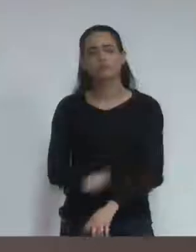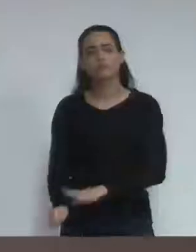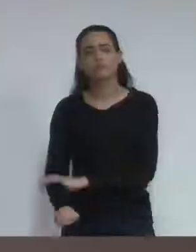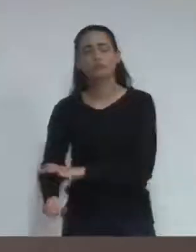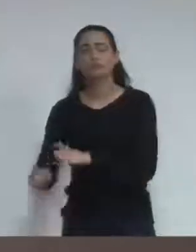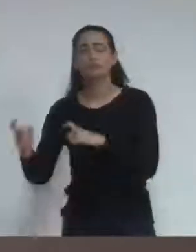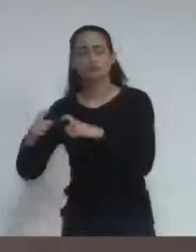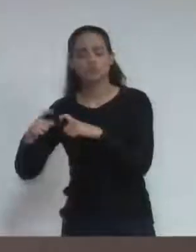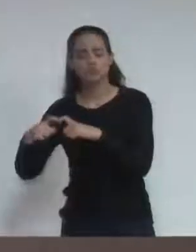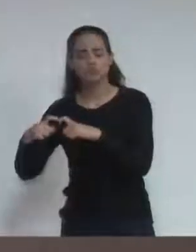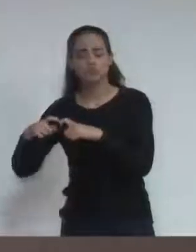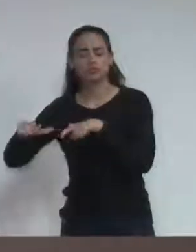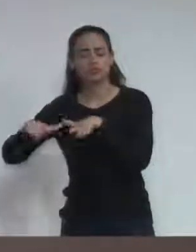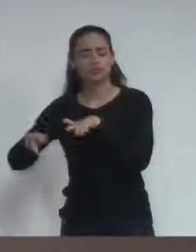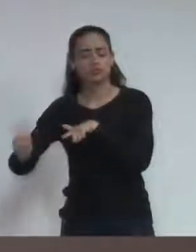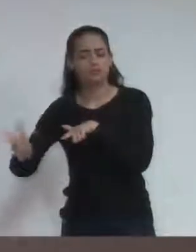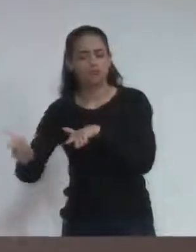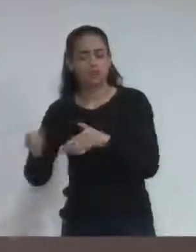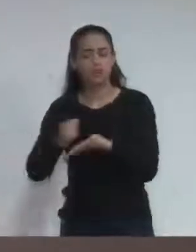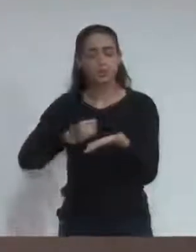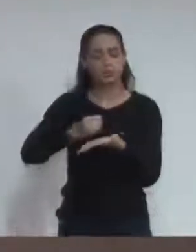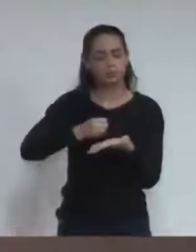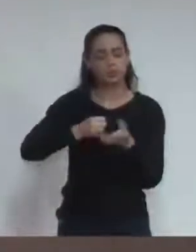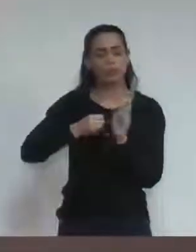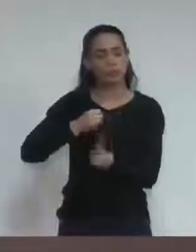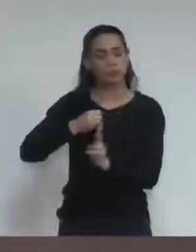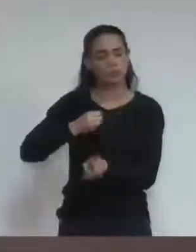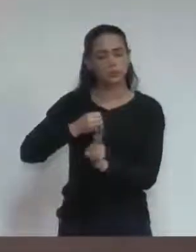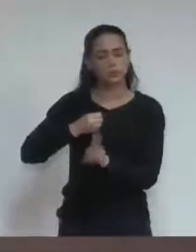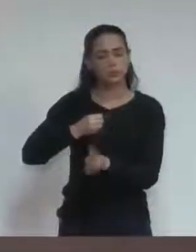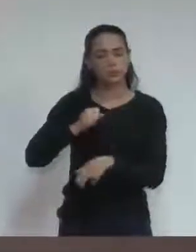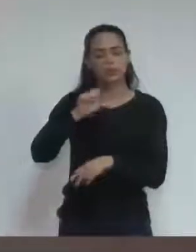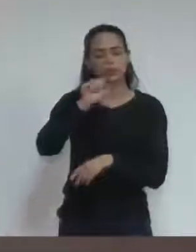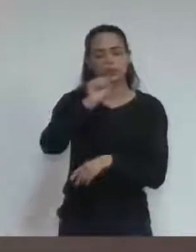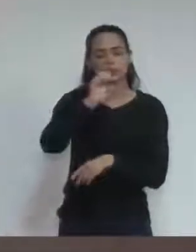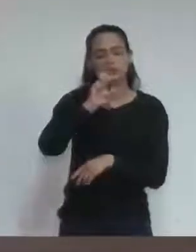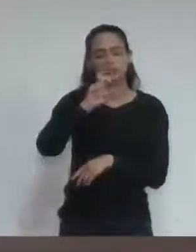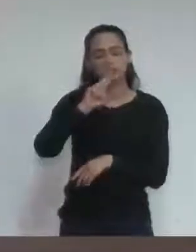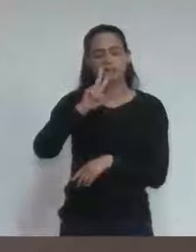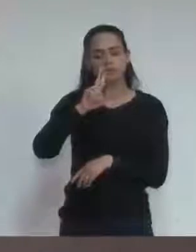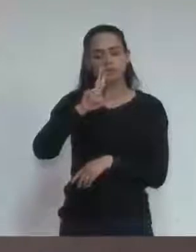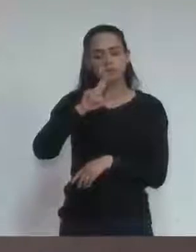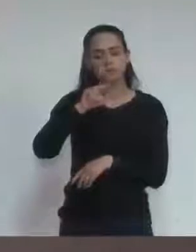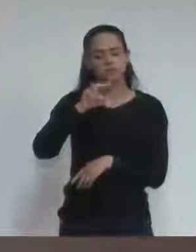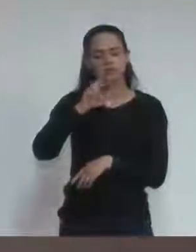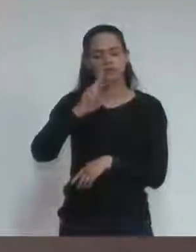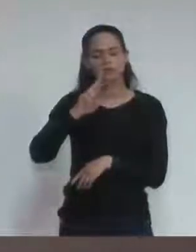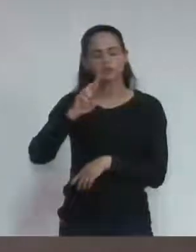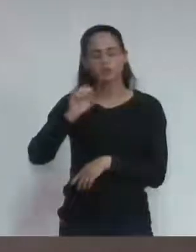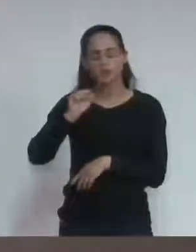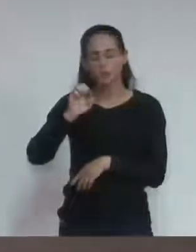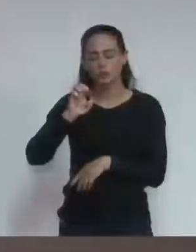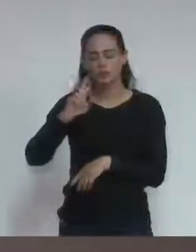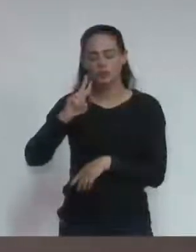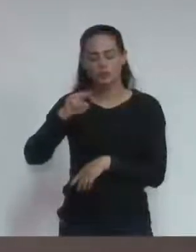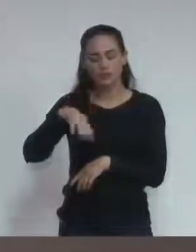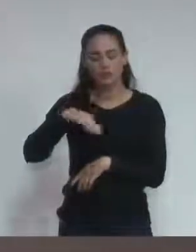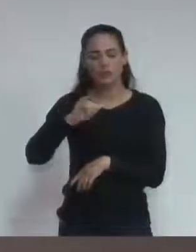o remédio tem que estar no posto, o CERME tem que tapar o buraco, tem que trocar a iluminação. Não muda nada, não.